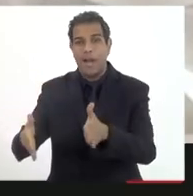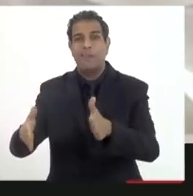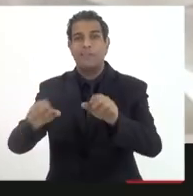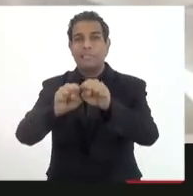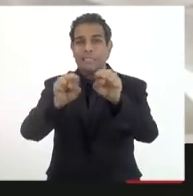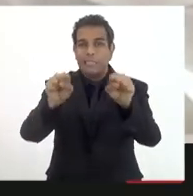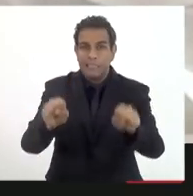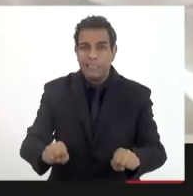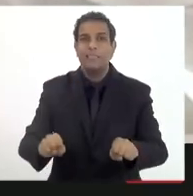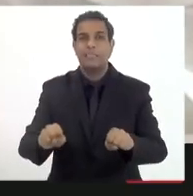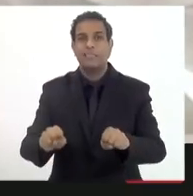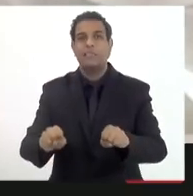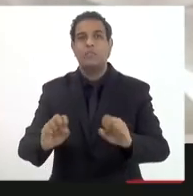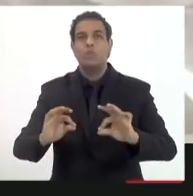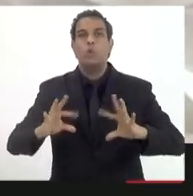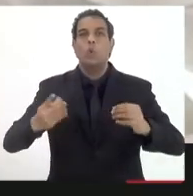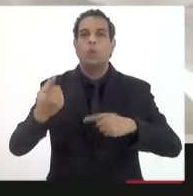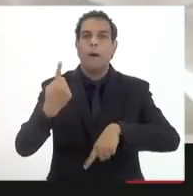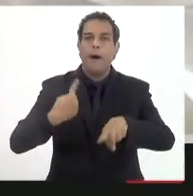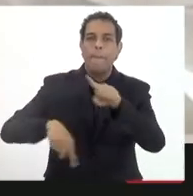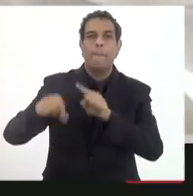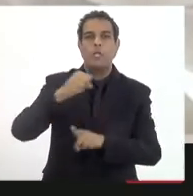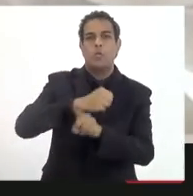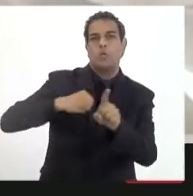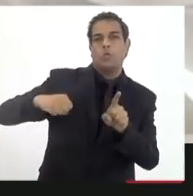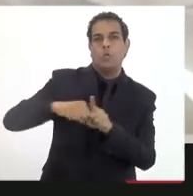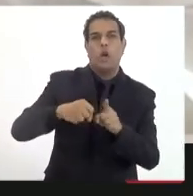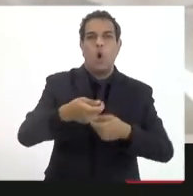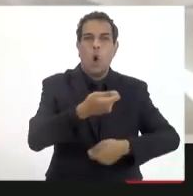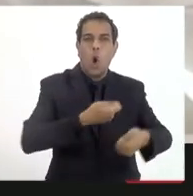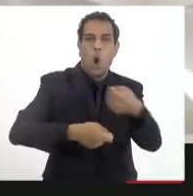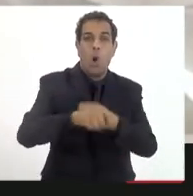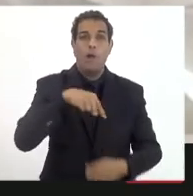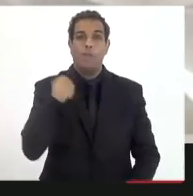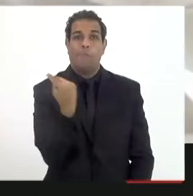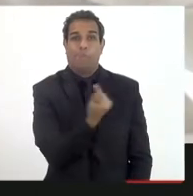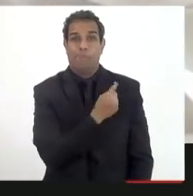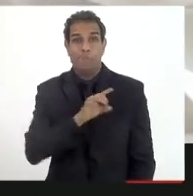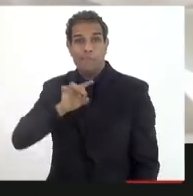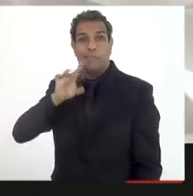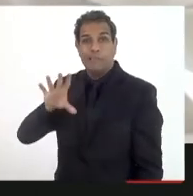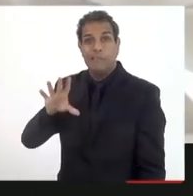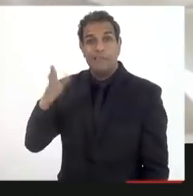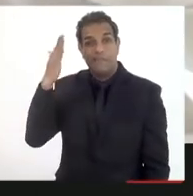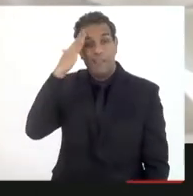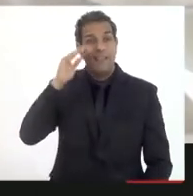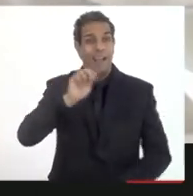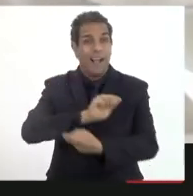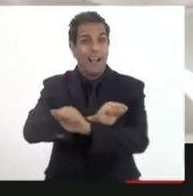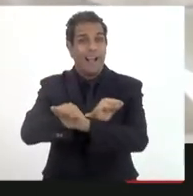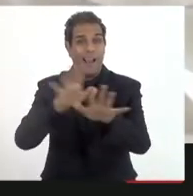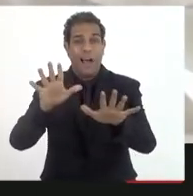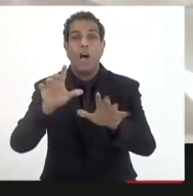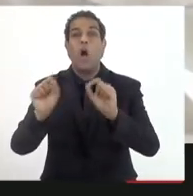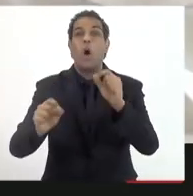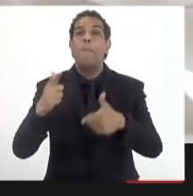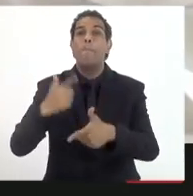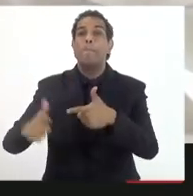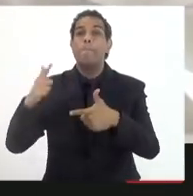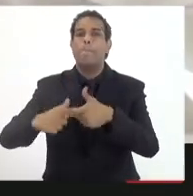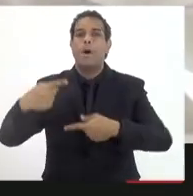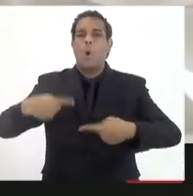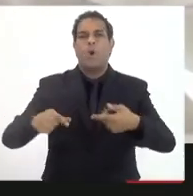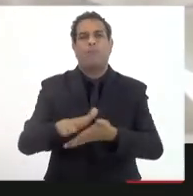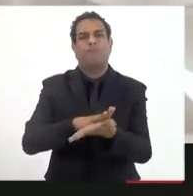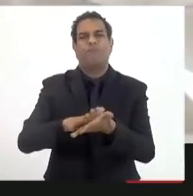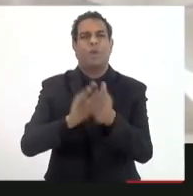de investimentos, envolvimento social e econômico. Então, acho que, se nós fecharmos esse entendimento, não haverá qualquer tipo